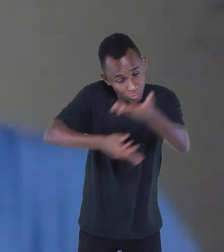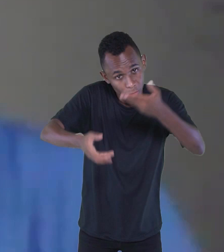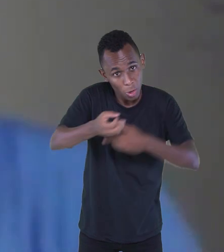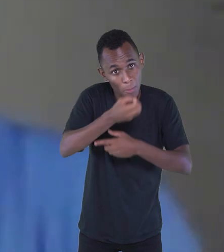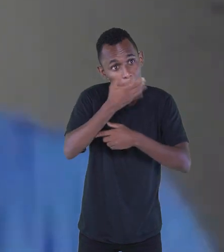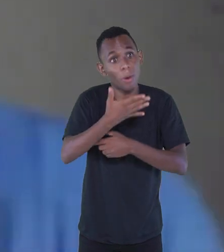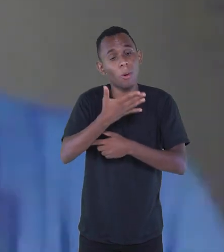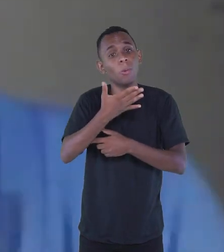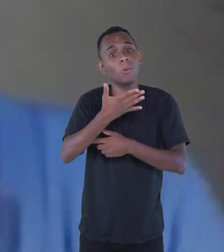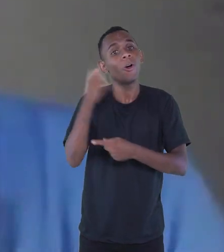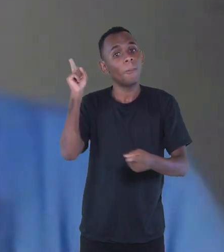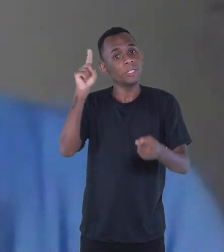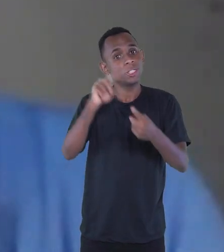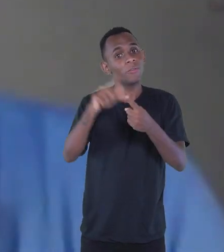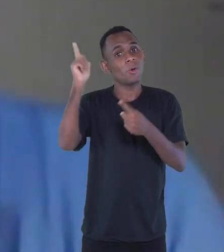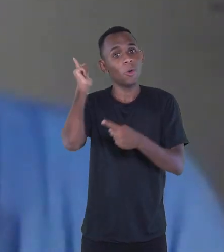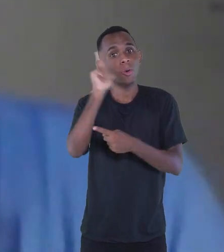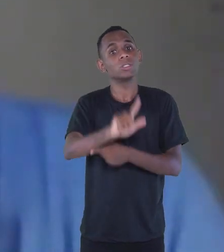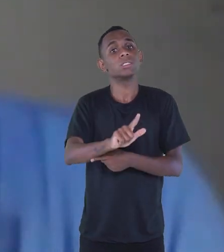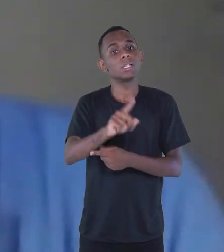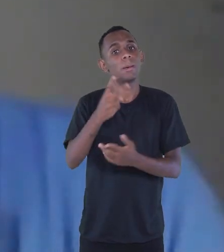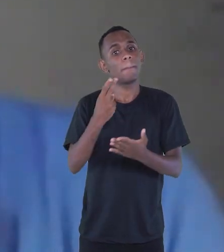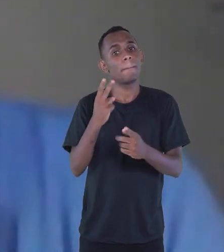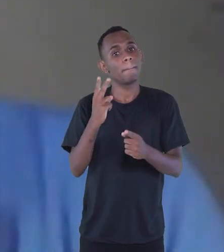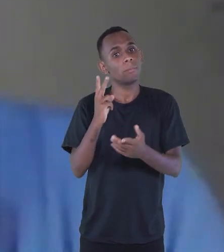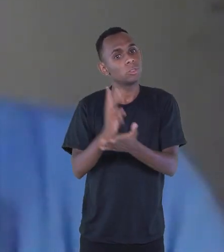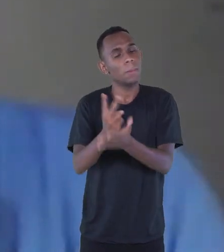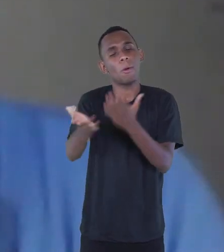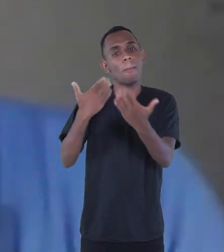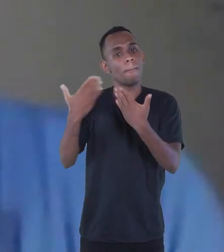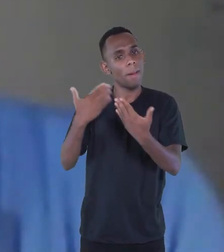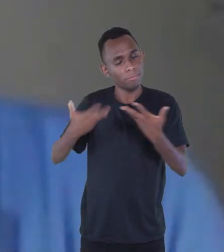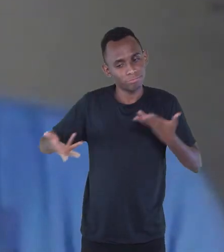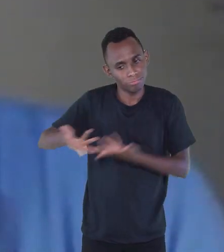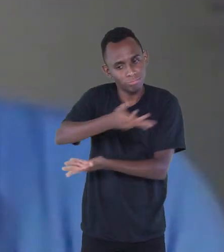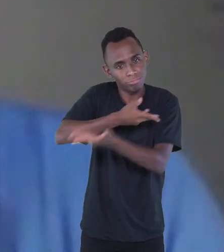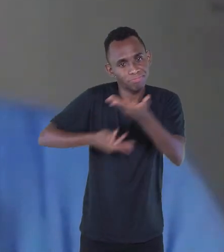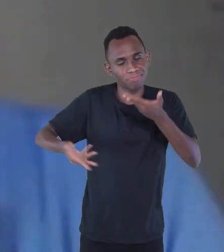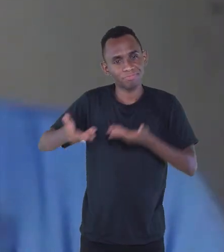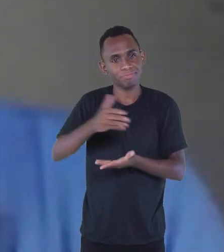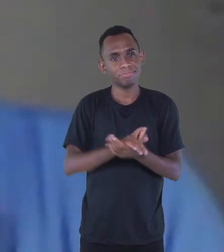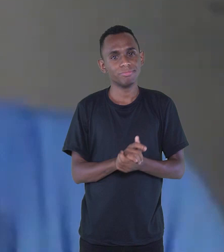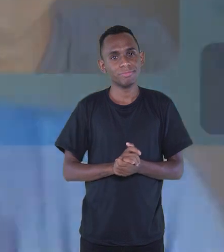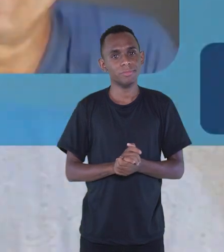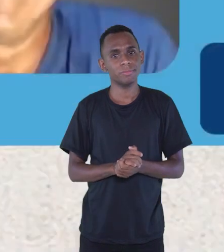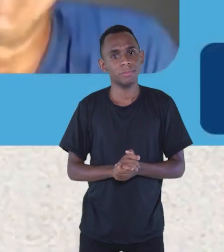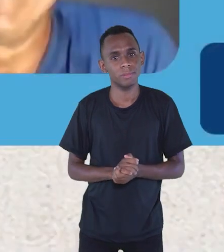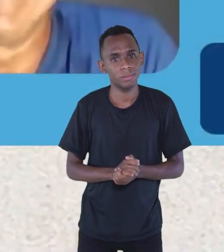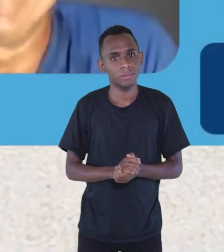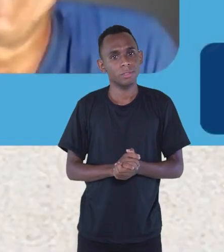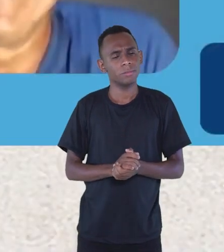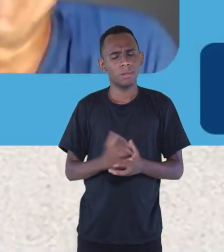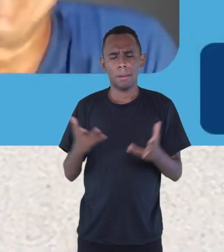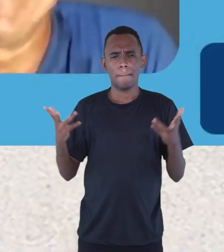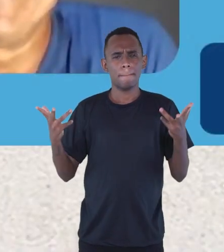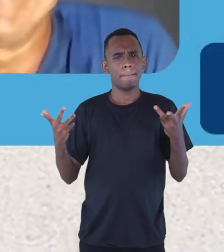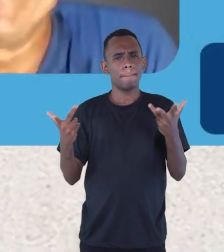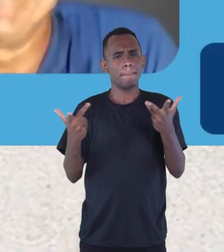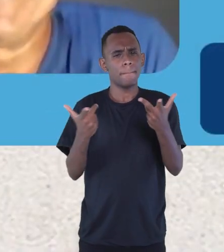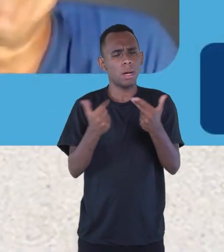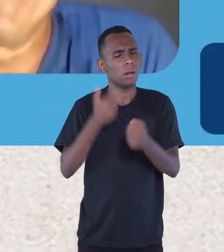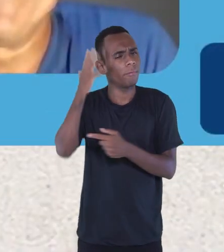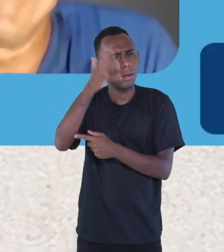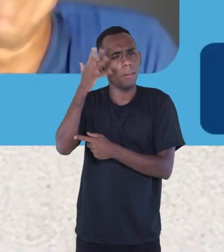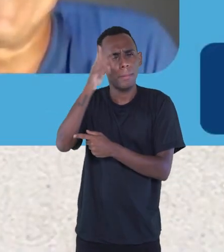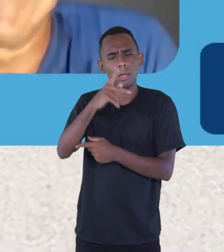a altura do nome do programa, que é uma legenda. Nossa, uma maravilha te ouvir